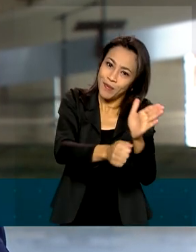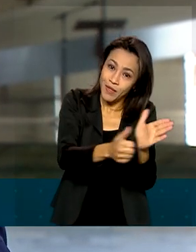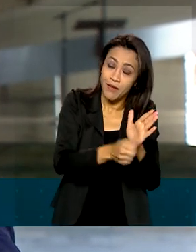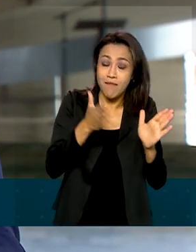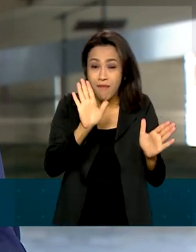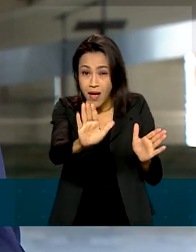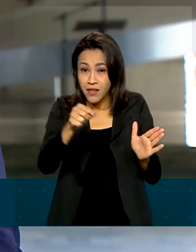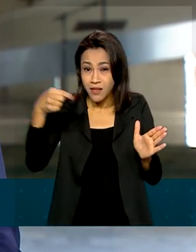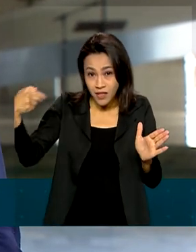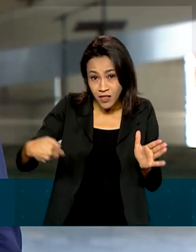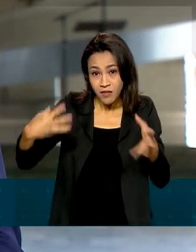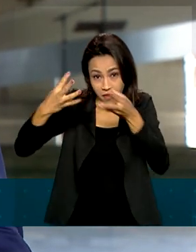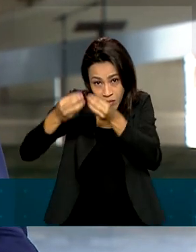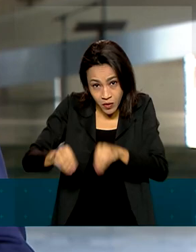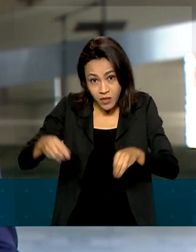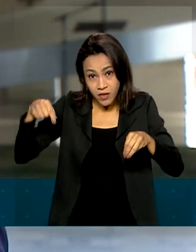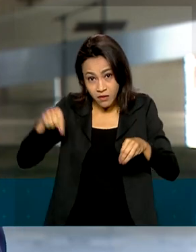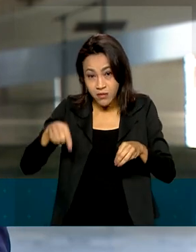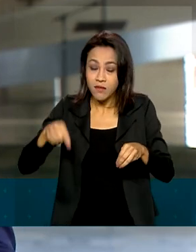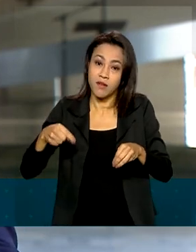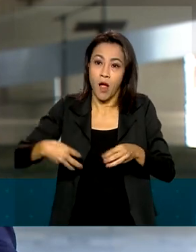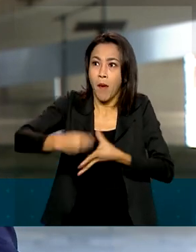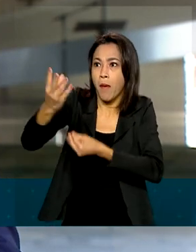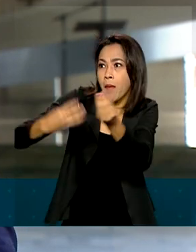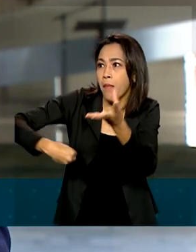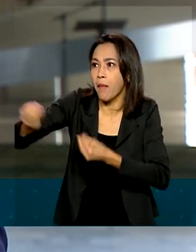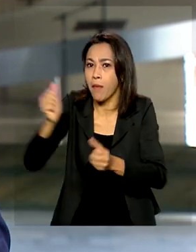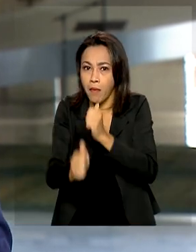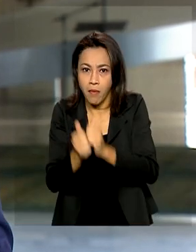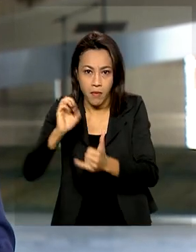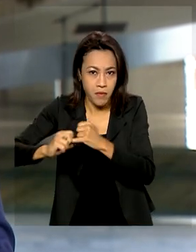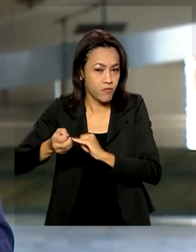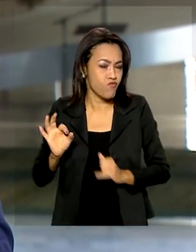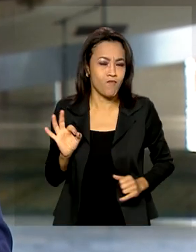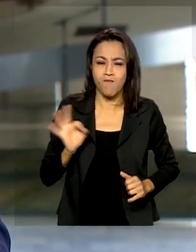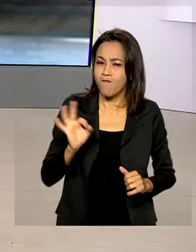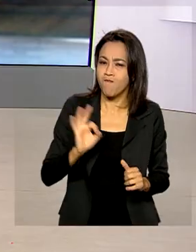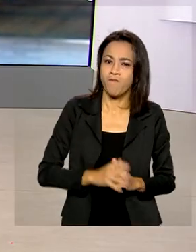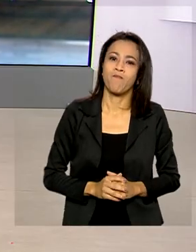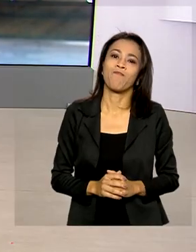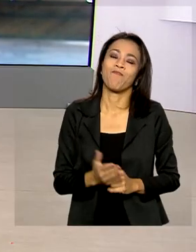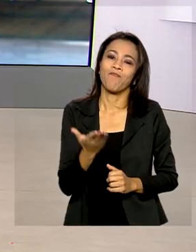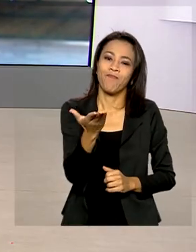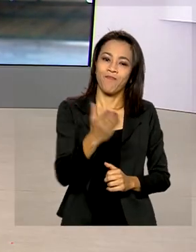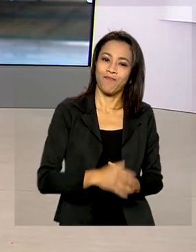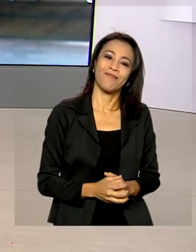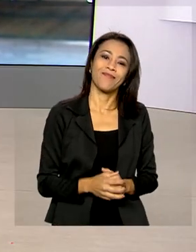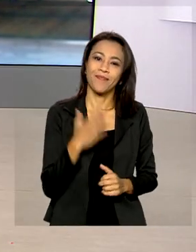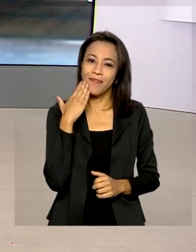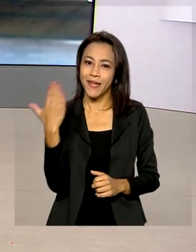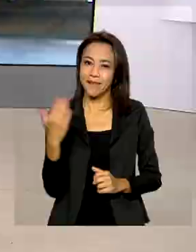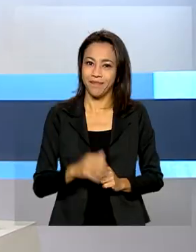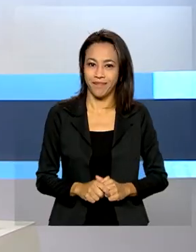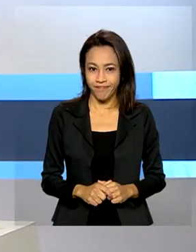afetar muito o abastecimento interno, segundo a Conábia. Volto com você, Mara. Obrigada, Glauco.